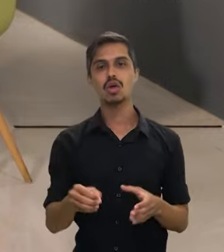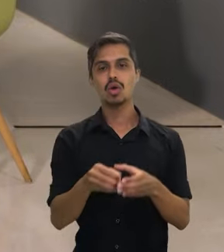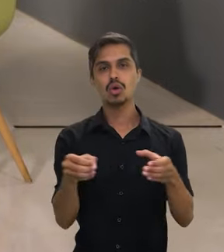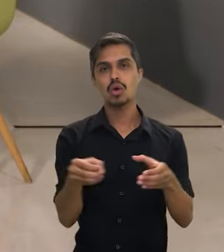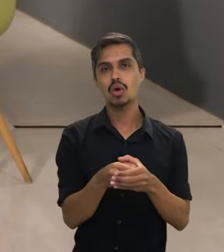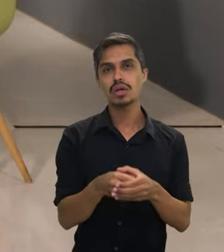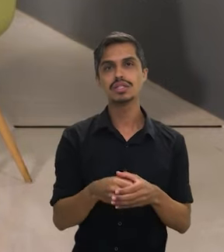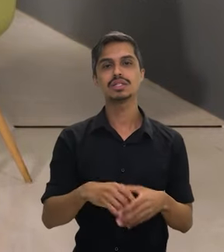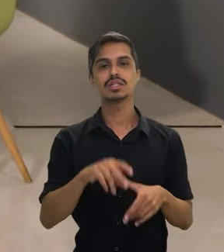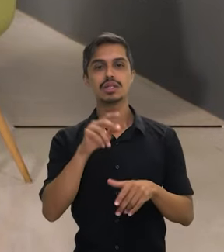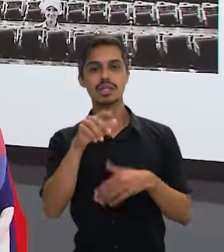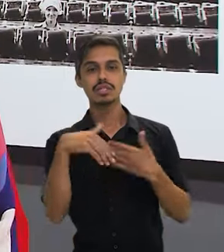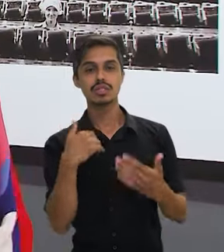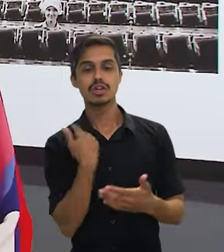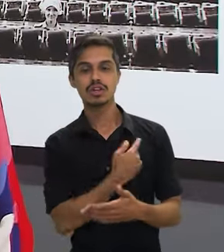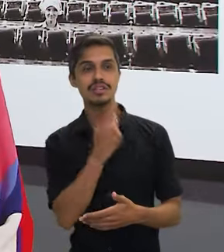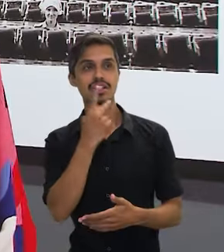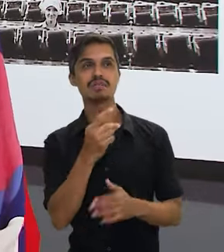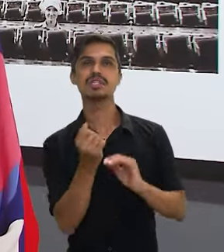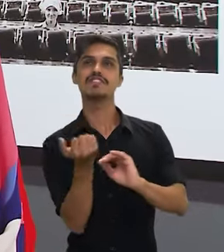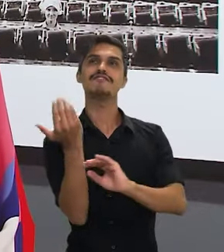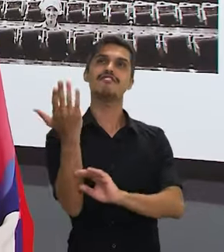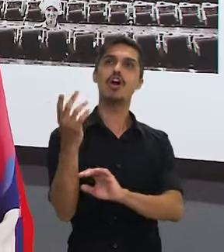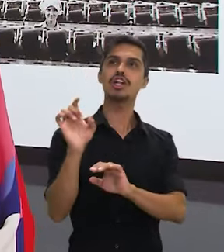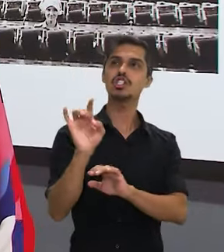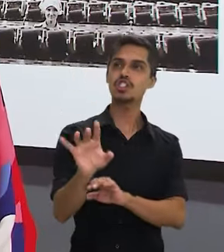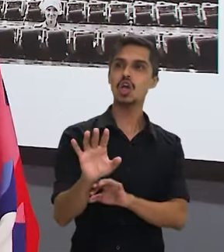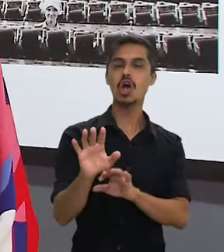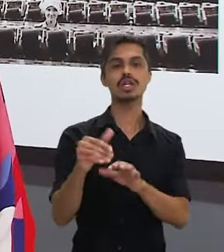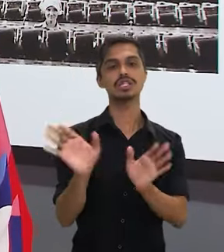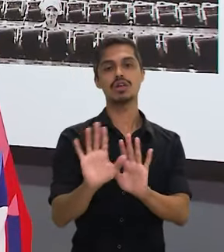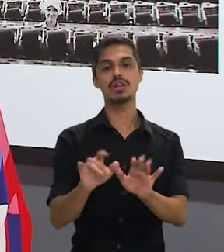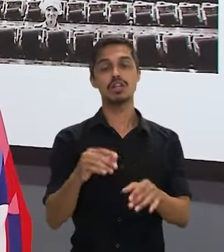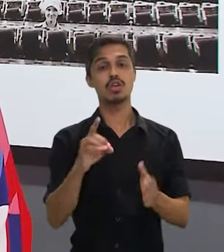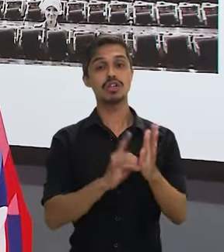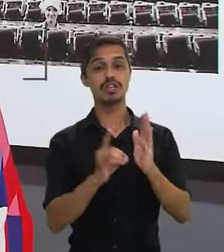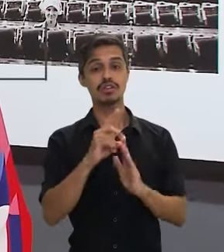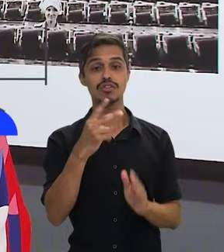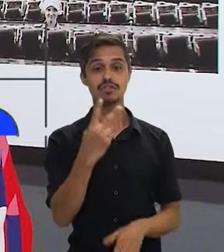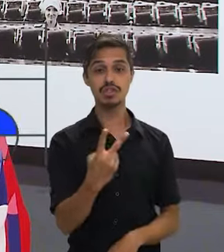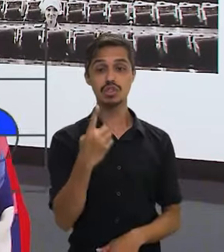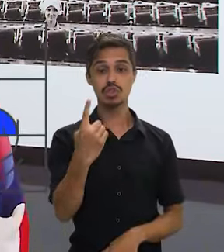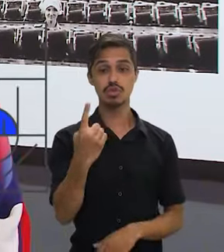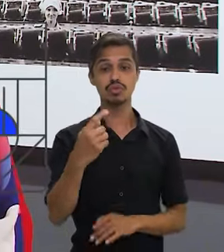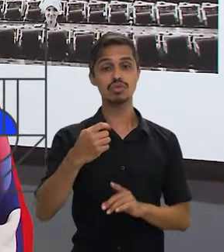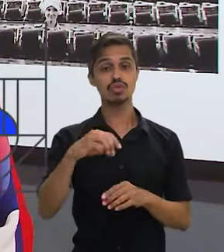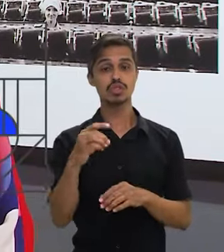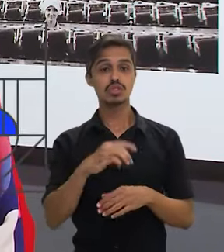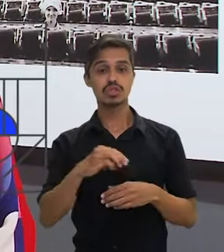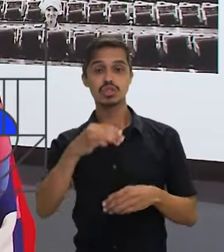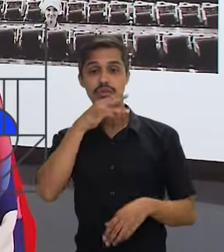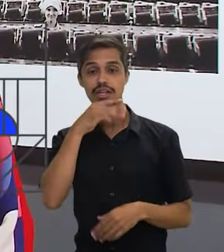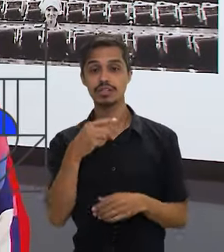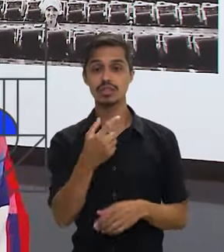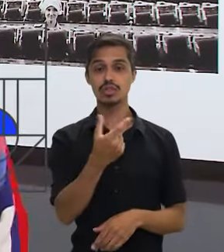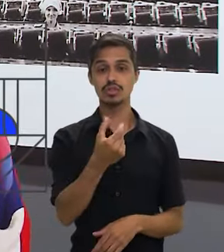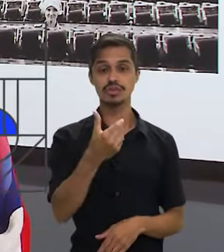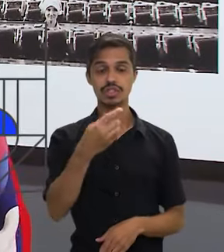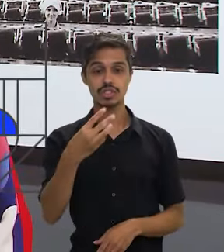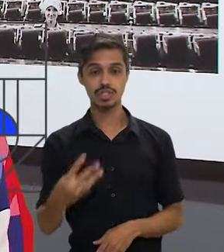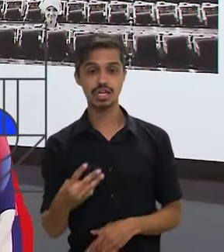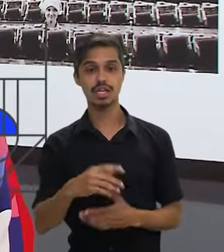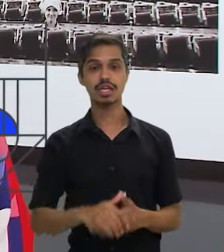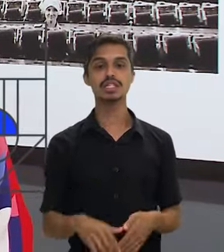serviço público, a gente não está falando somente lá fora, né? Por isso, o decreto do 21 de março de 2023, quando o presidente Lula institui